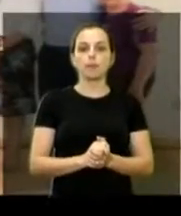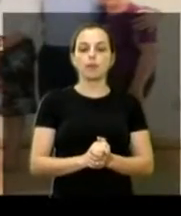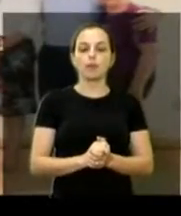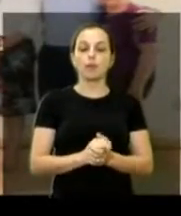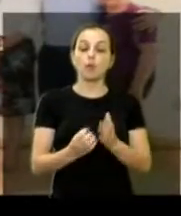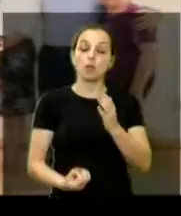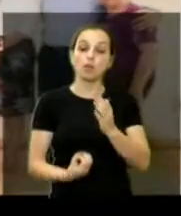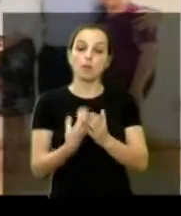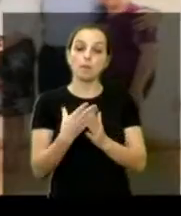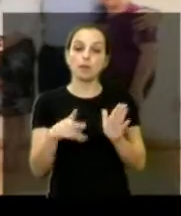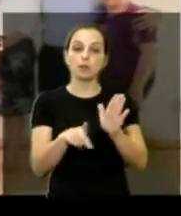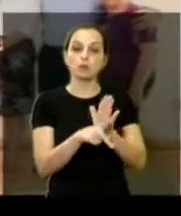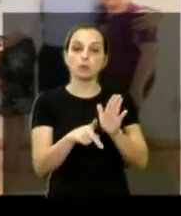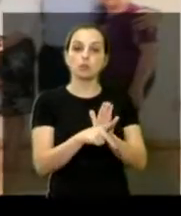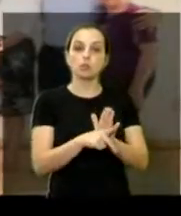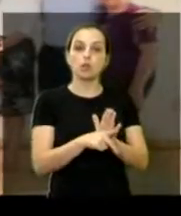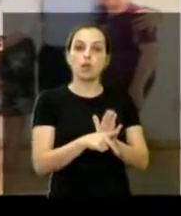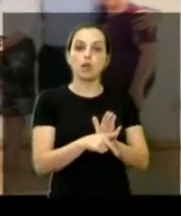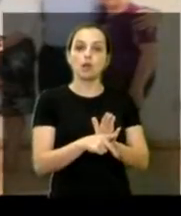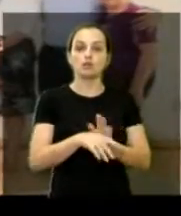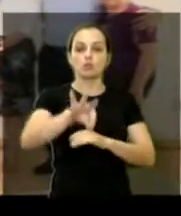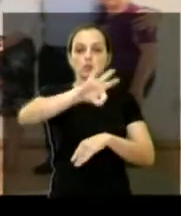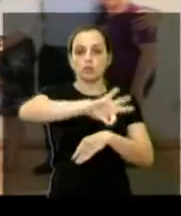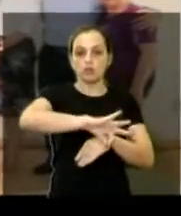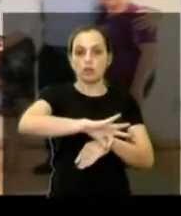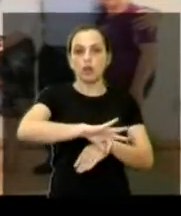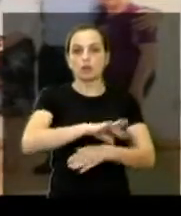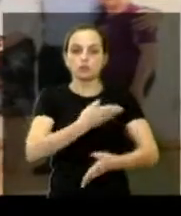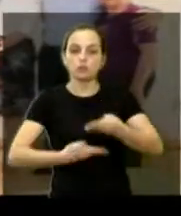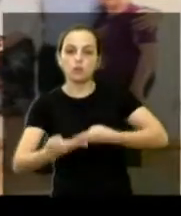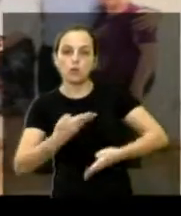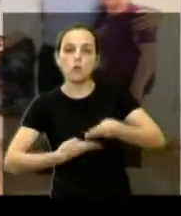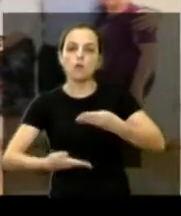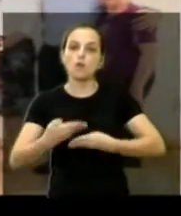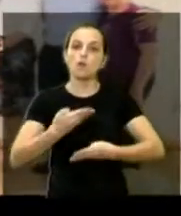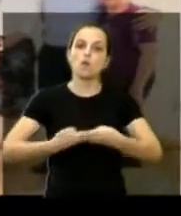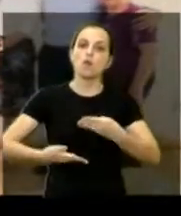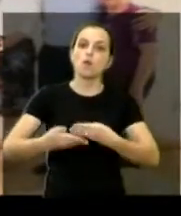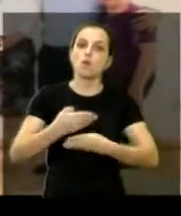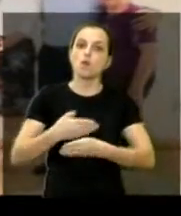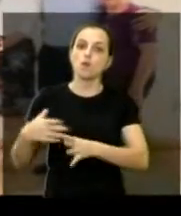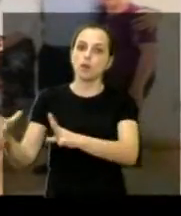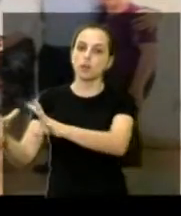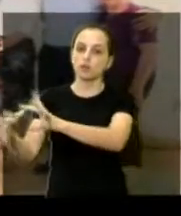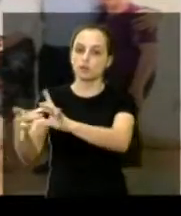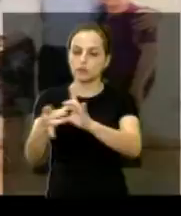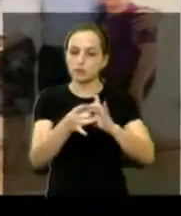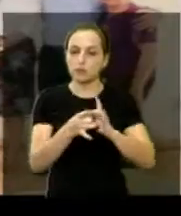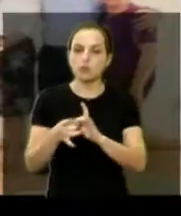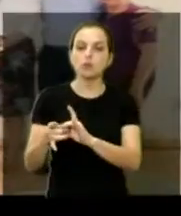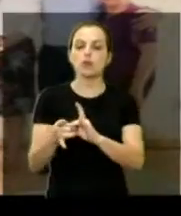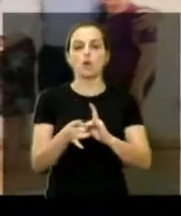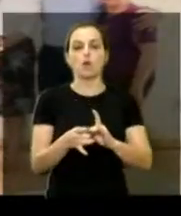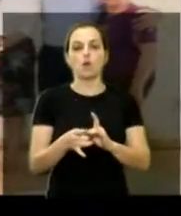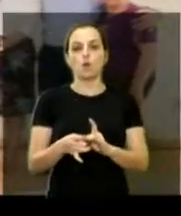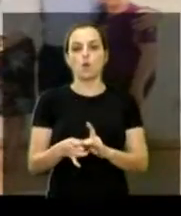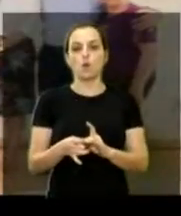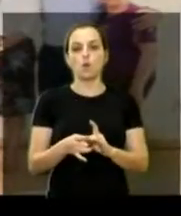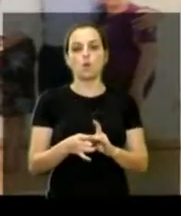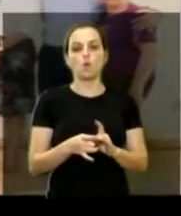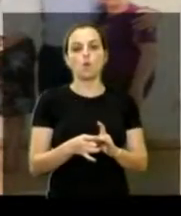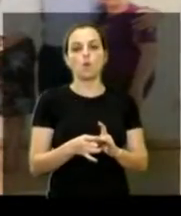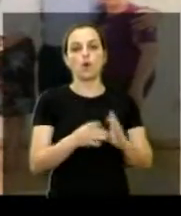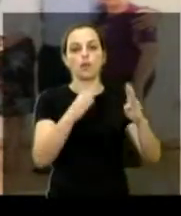projeto do Centro de Convivência Intergeracional, Unindo Gerações, na Casa da Criança Cristo Rei.